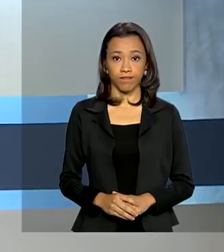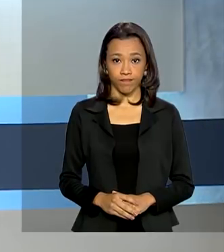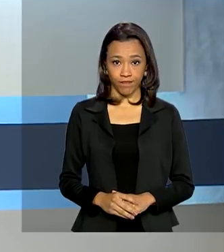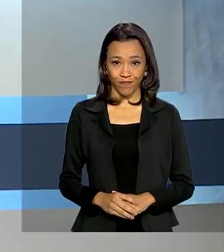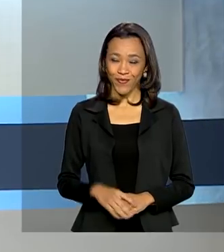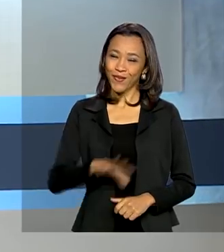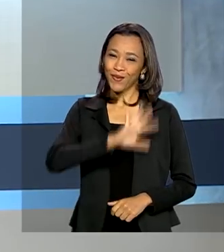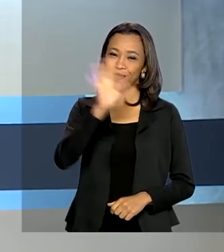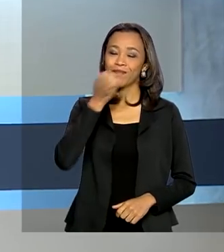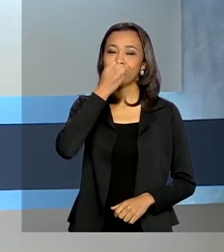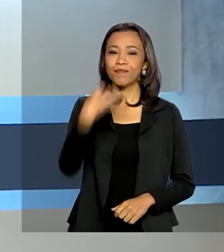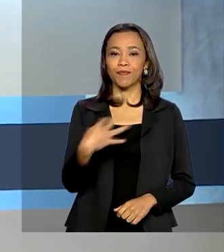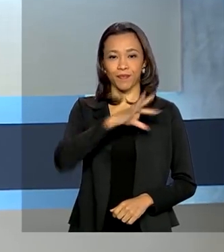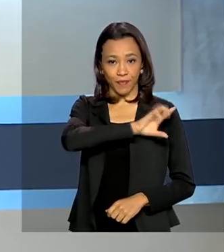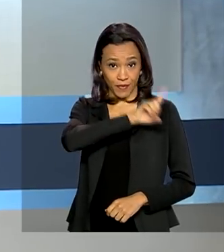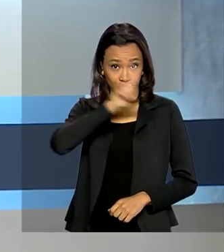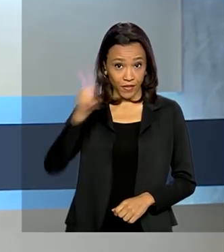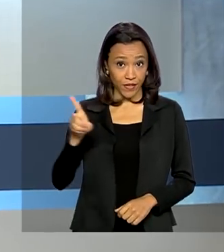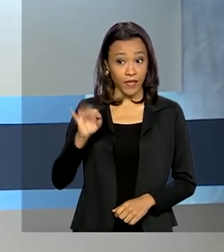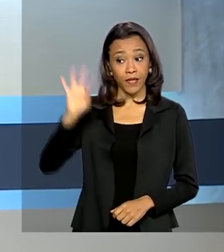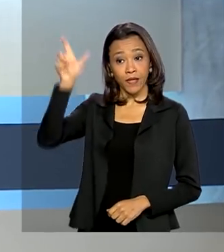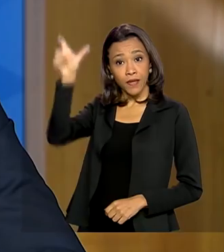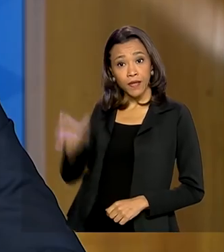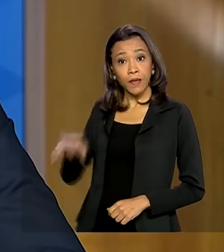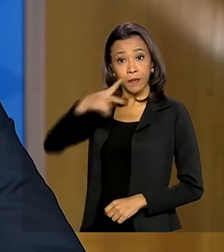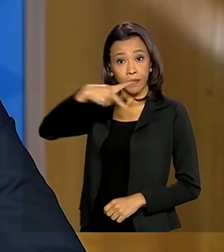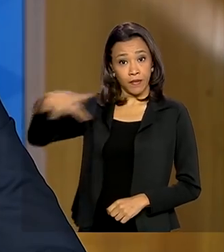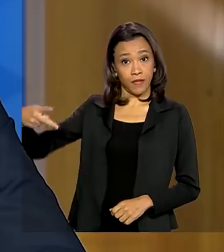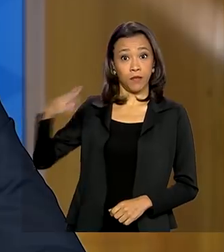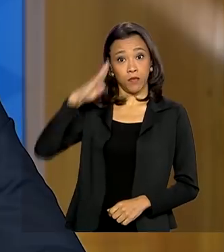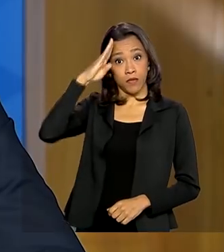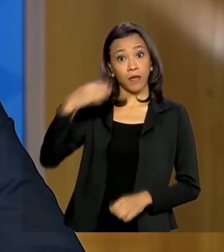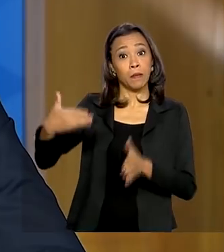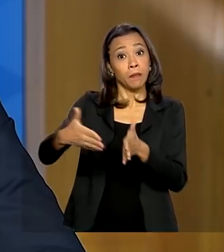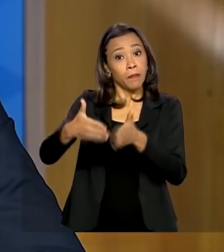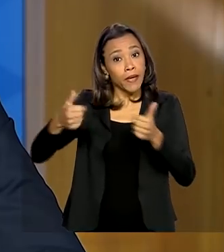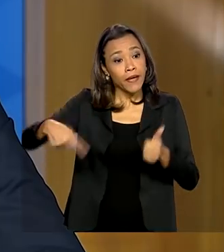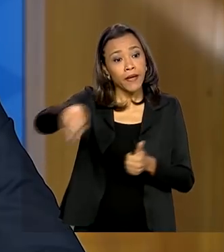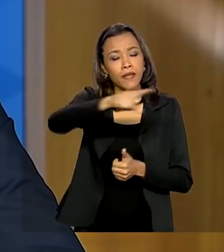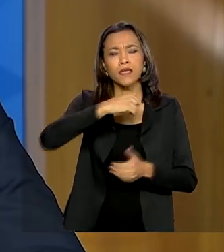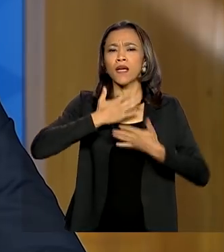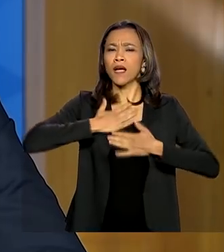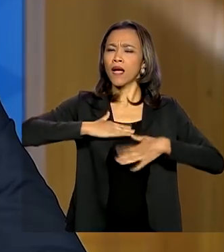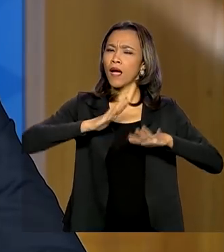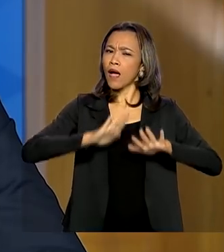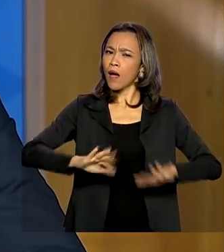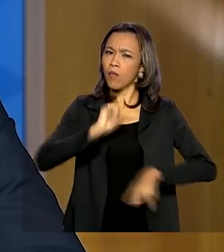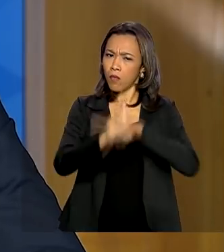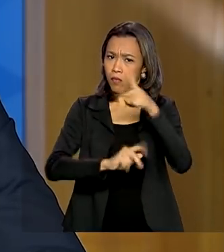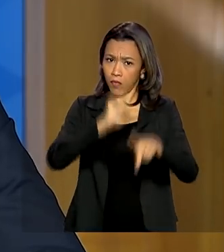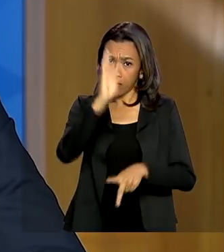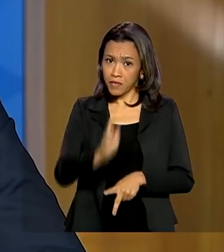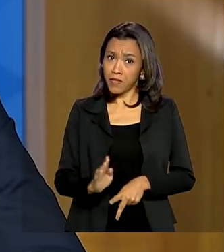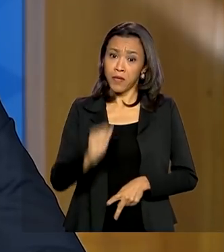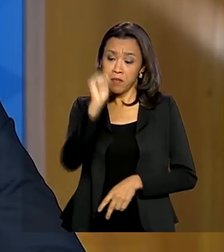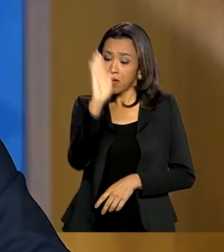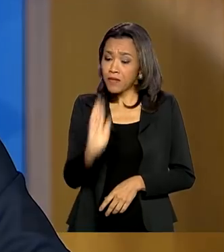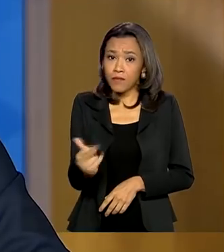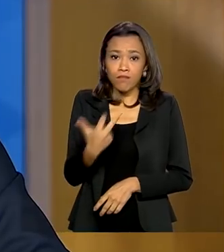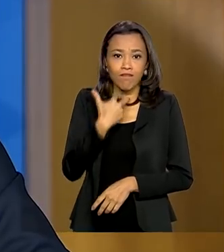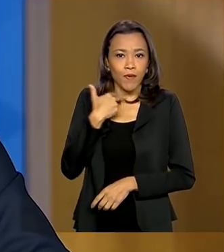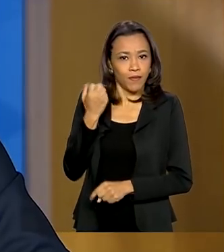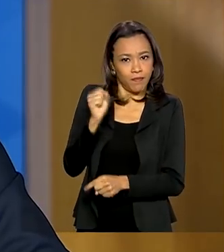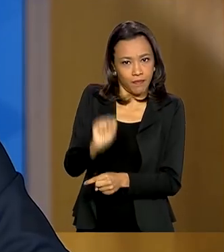Olá, bom dia. Presidente Jair Bolsonaro pede calma aos brasileiros e diz que o Brasil não pode parar